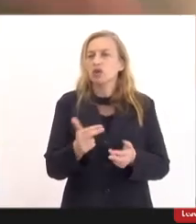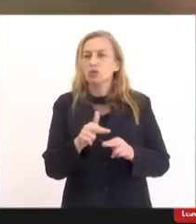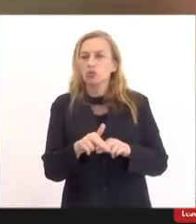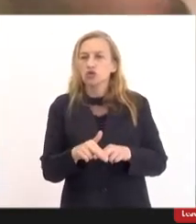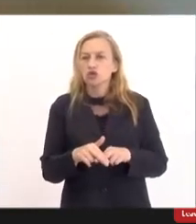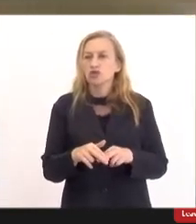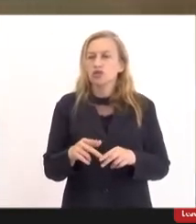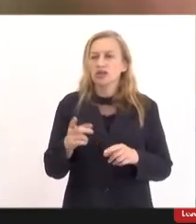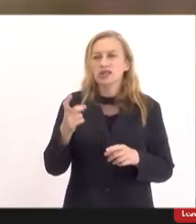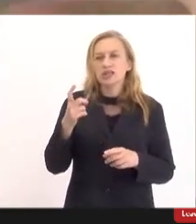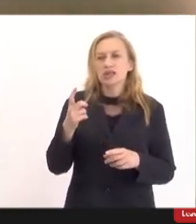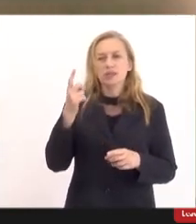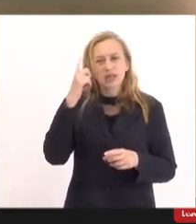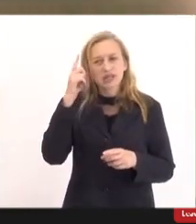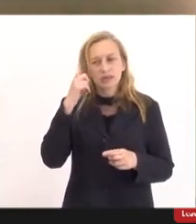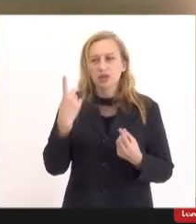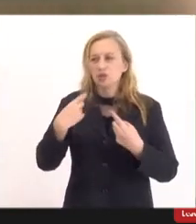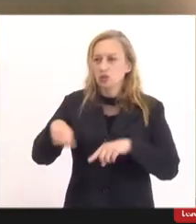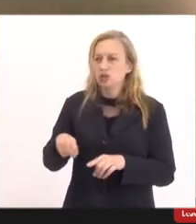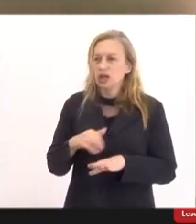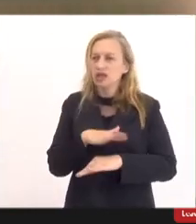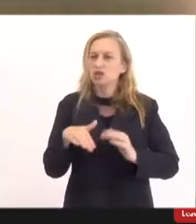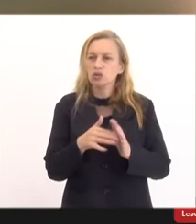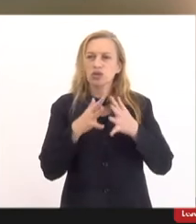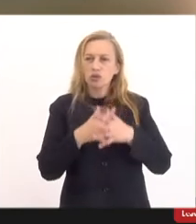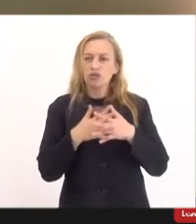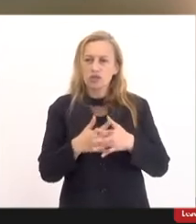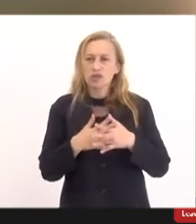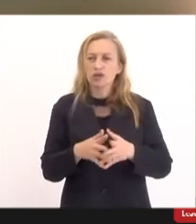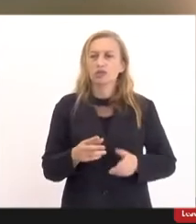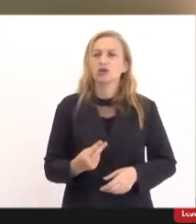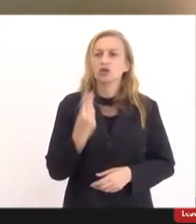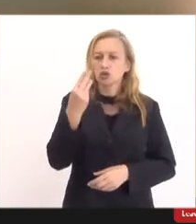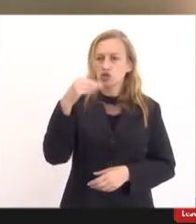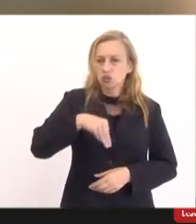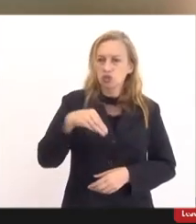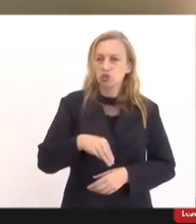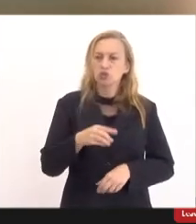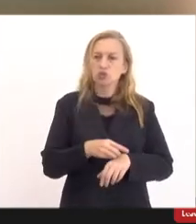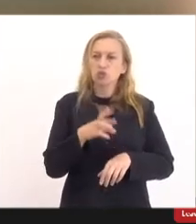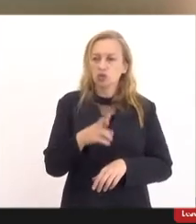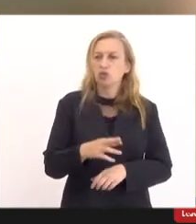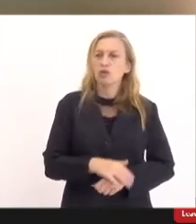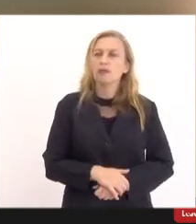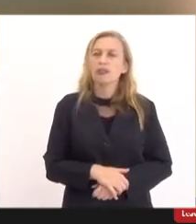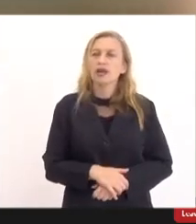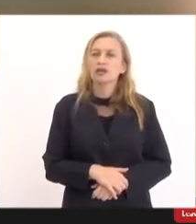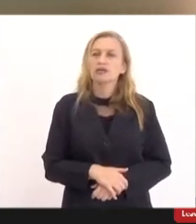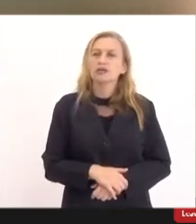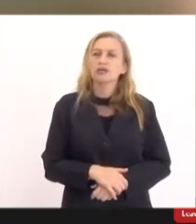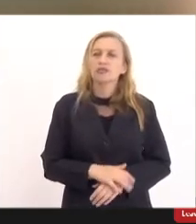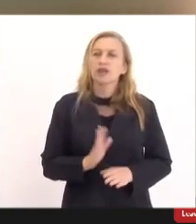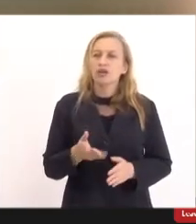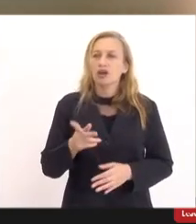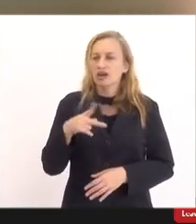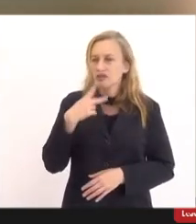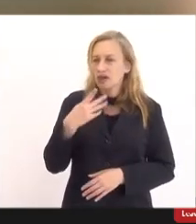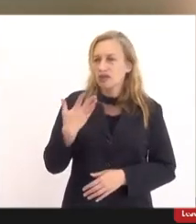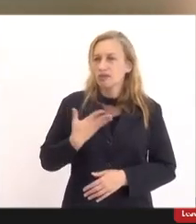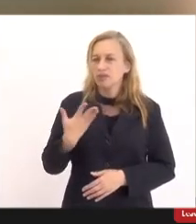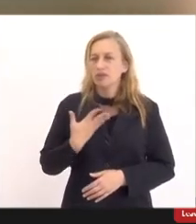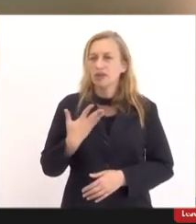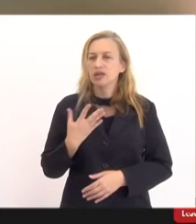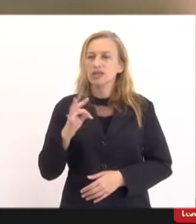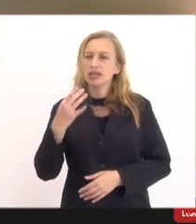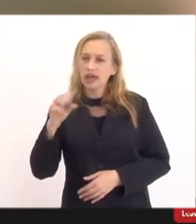contraditório e toda essa polêmica que se instaurou eu encargo esse informe técnico para a senhora e passo a palavra para minha colega Thais